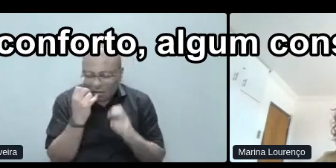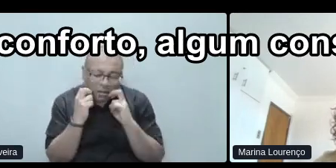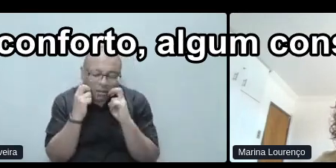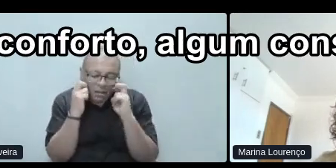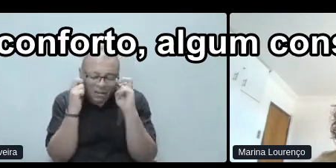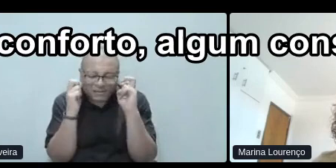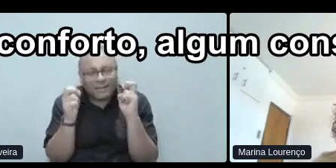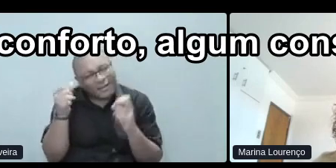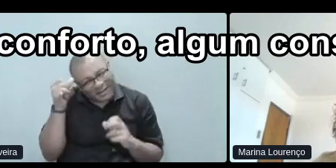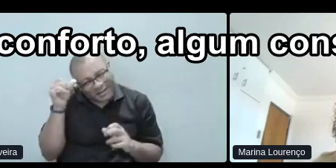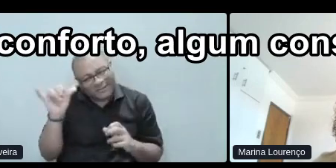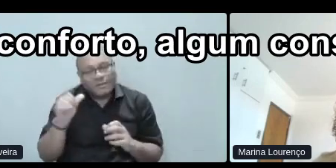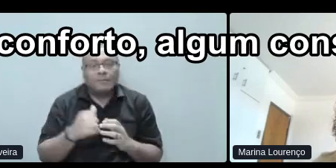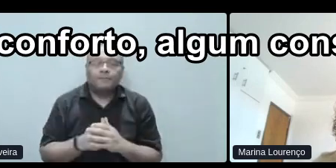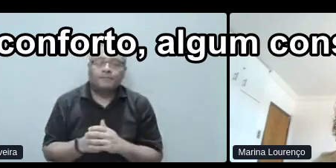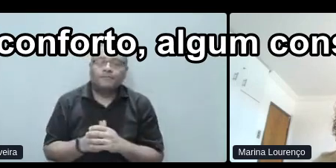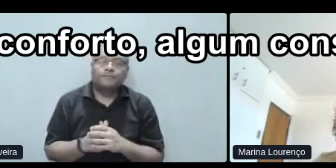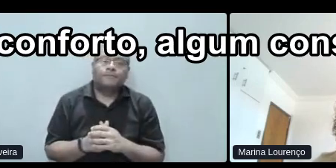tá?